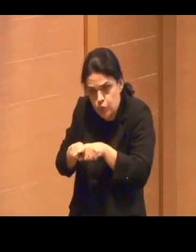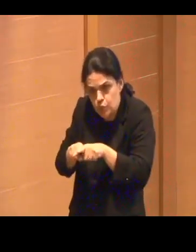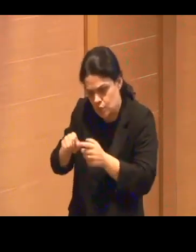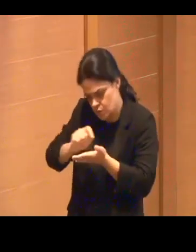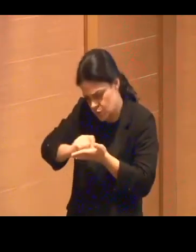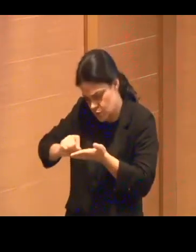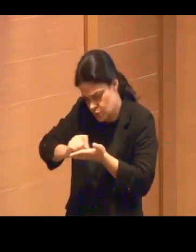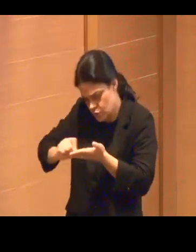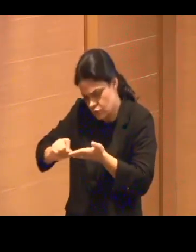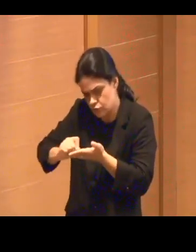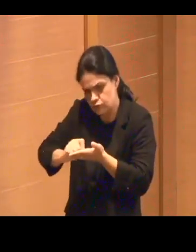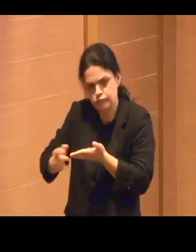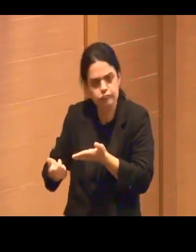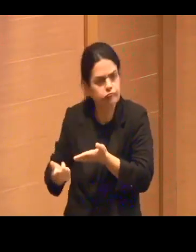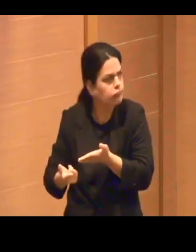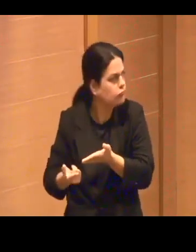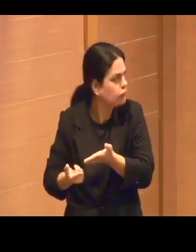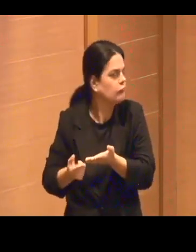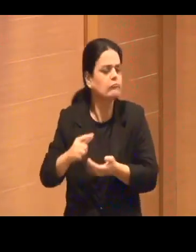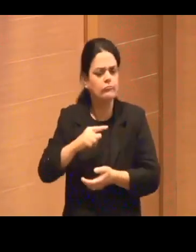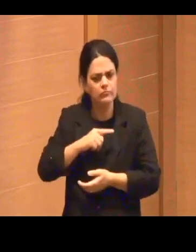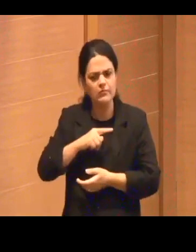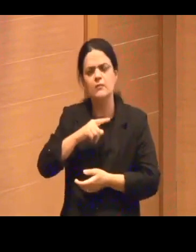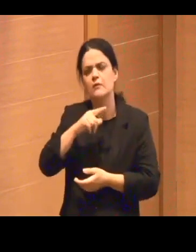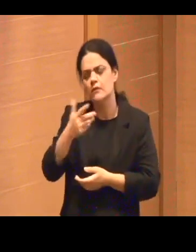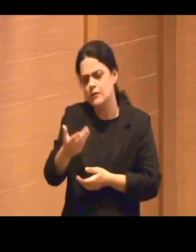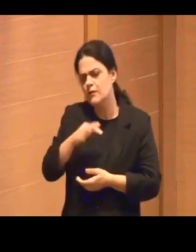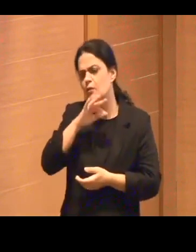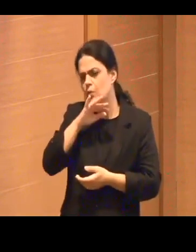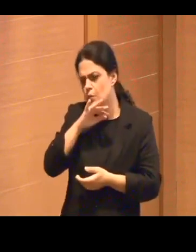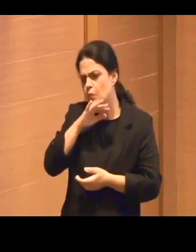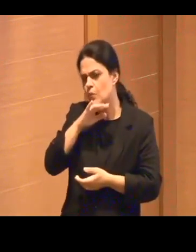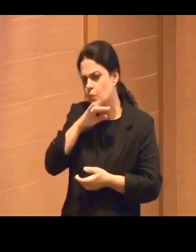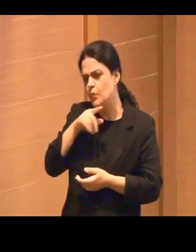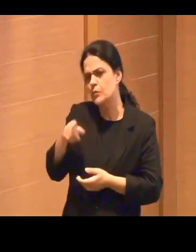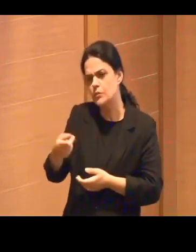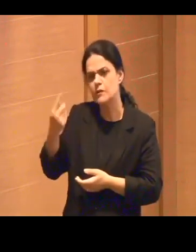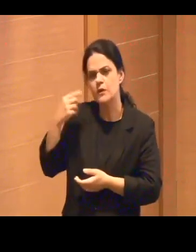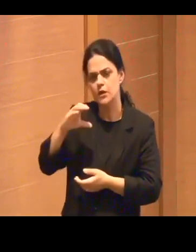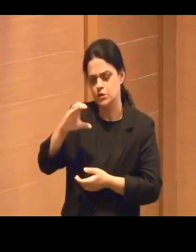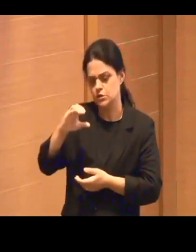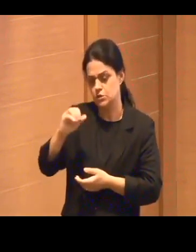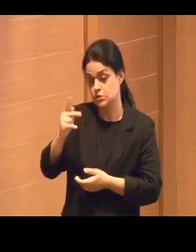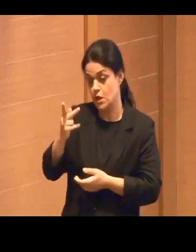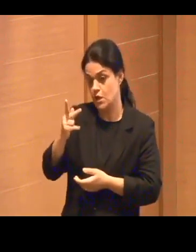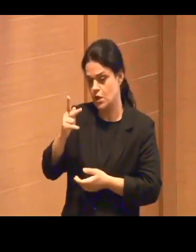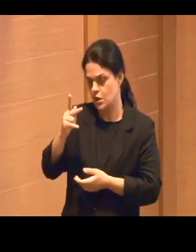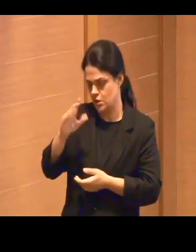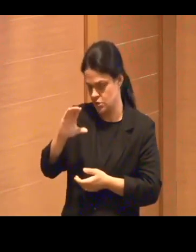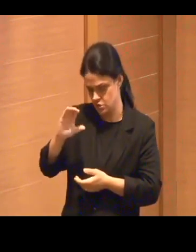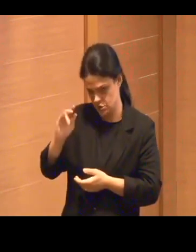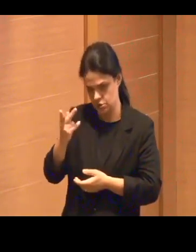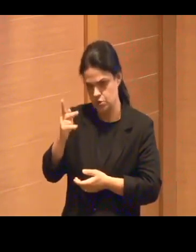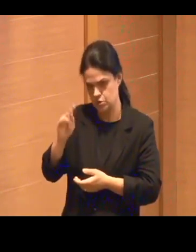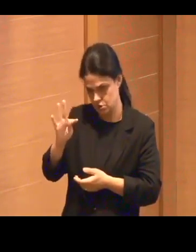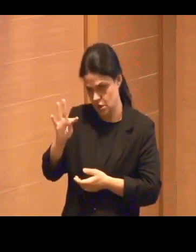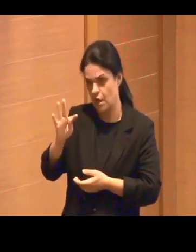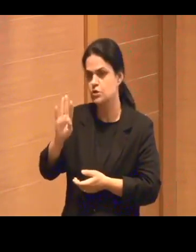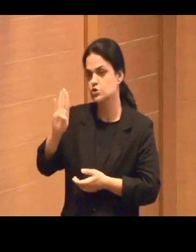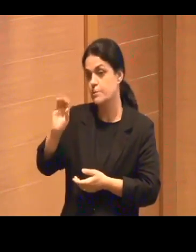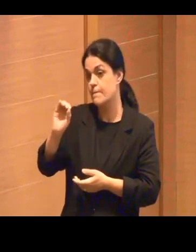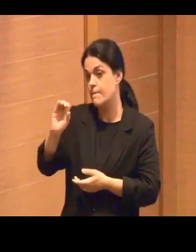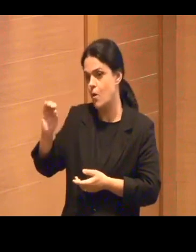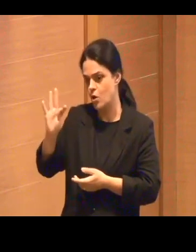Nunca... Assim, era muito ruim os chatbots que conhecíamos. Agora não. Agora é